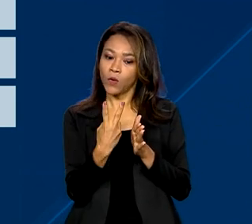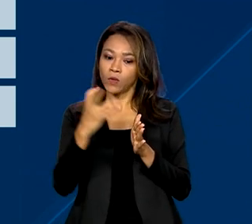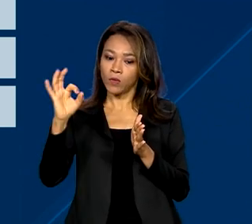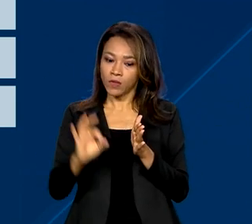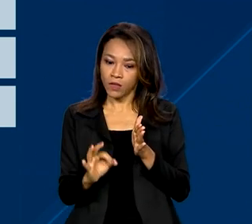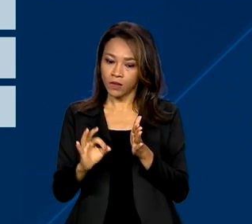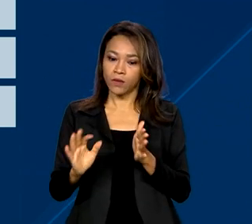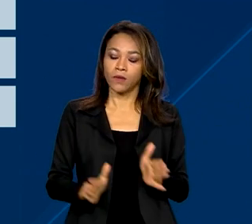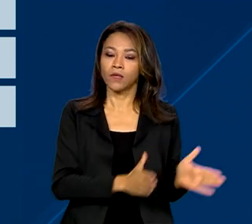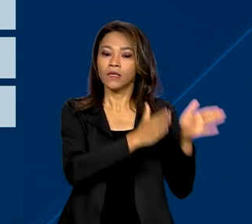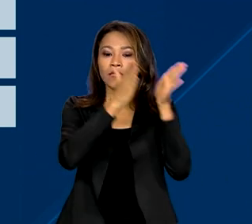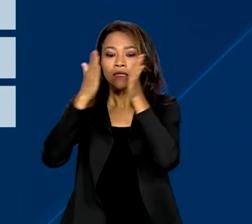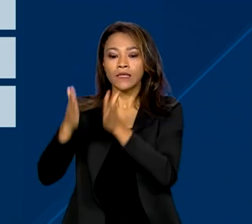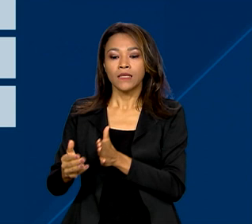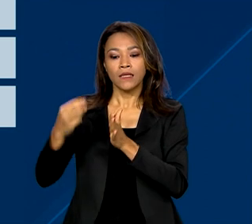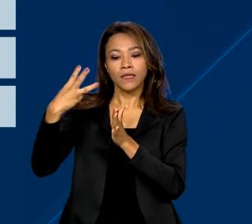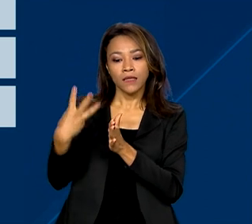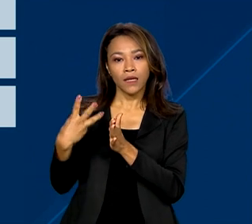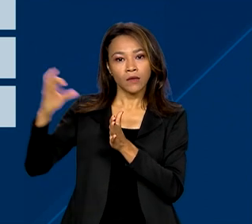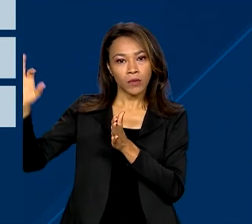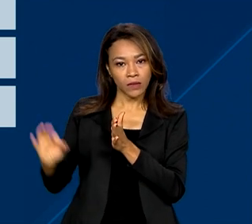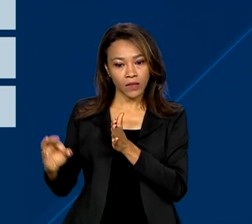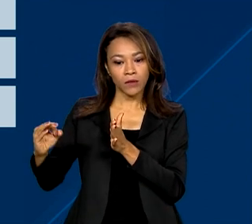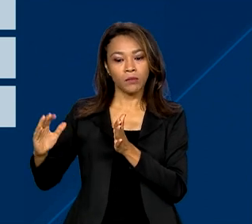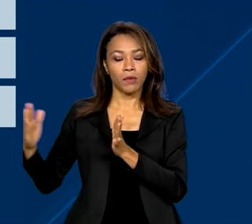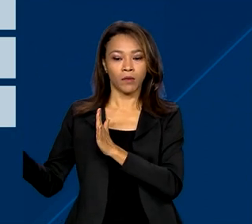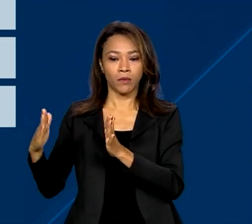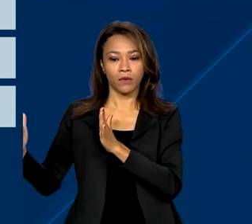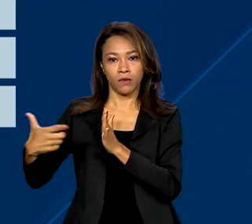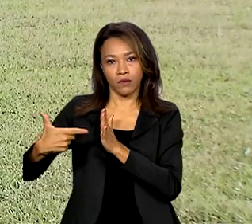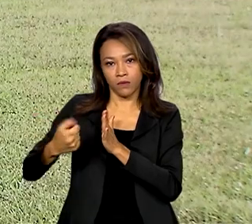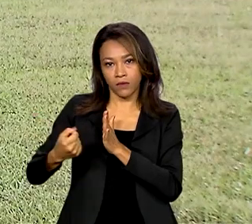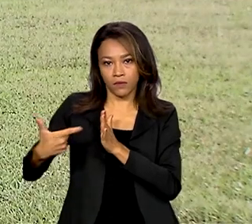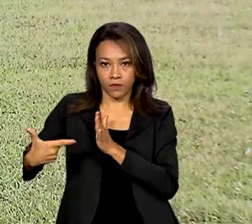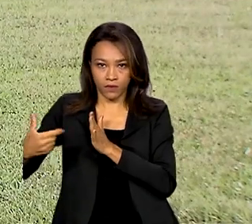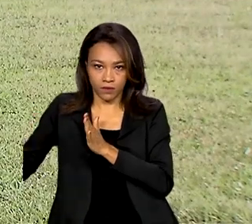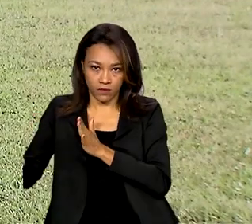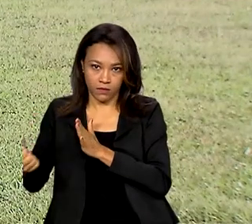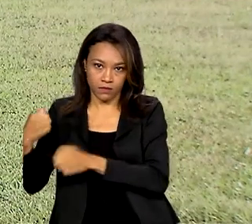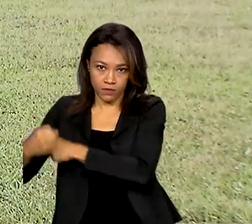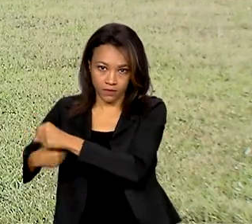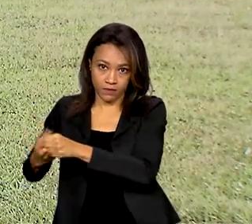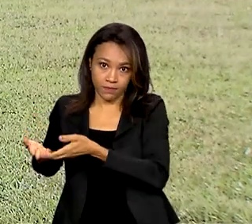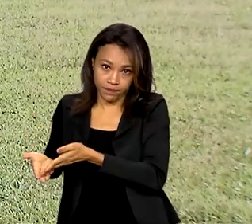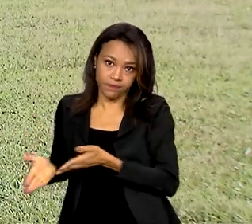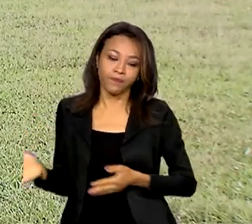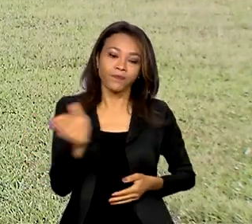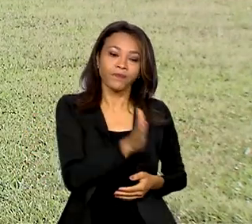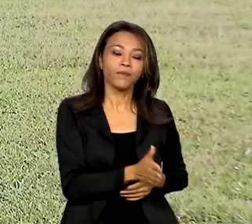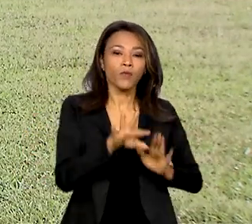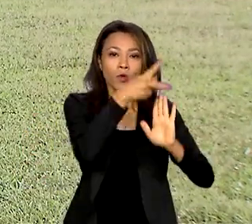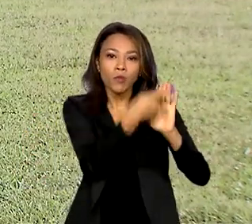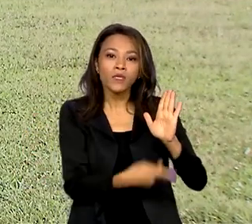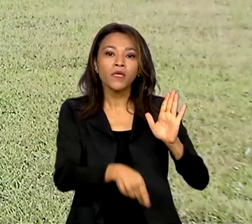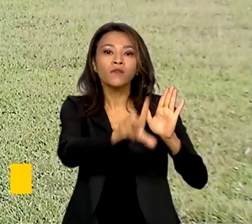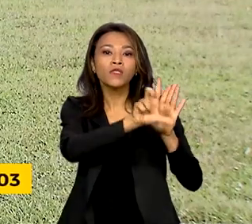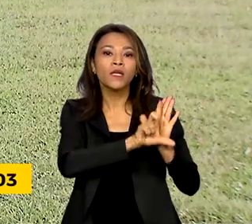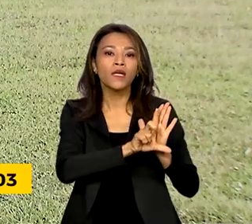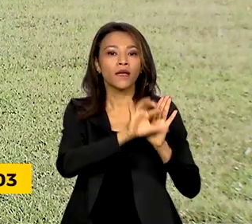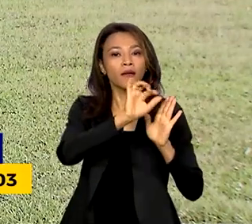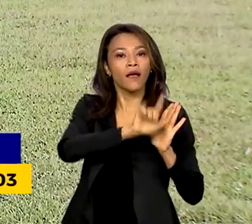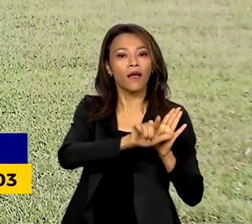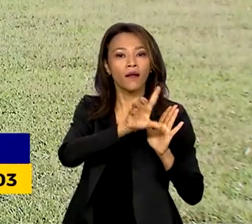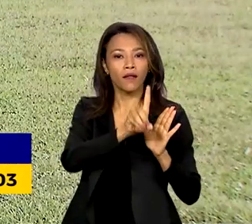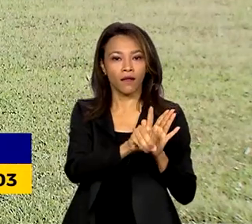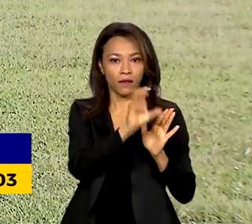2025 e 3% para o ano de 2026. O projeto de lei de diretrizes orçamentárias